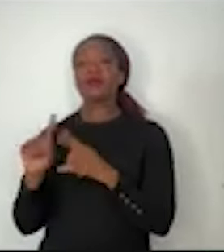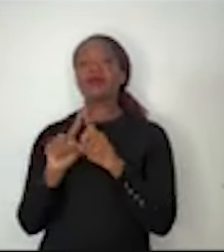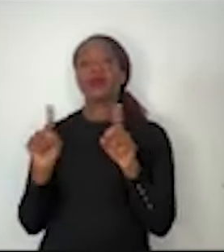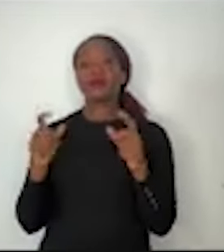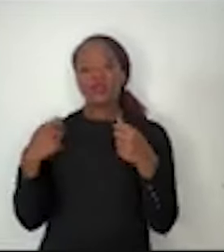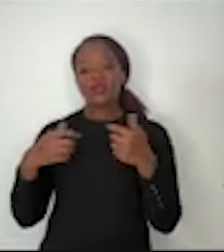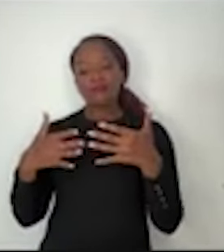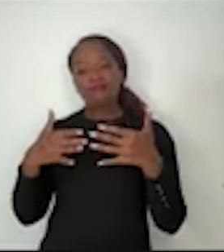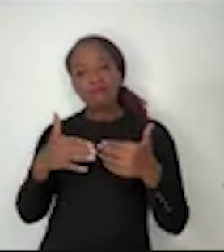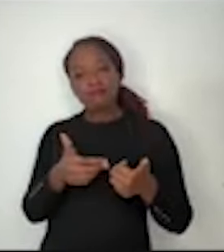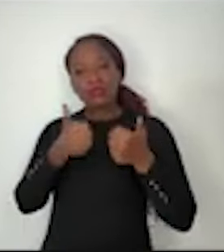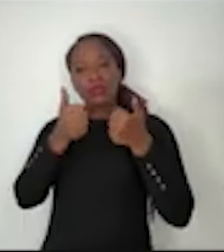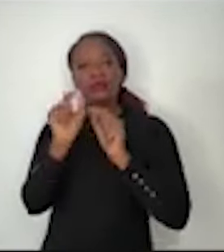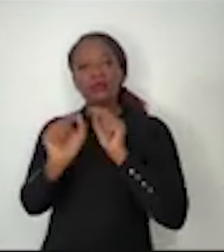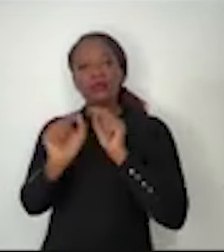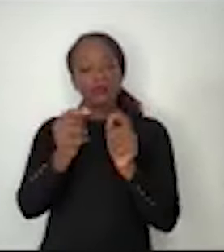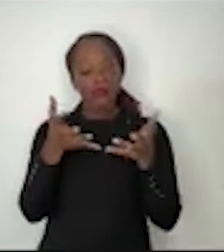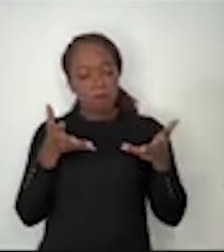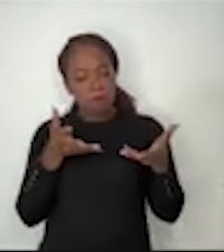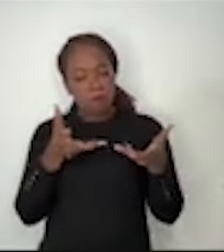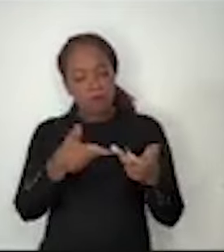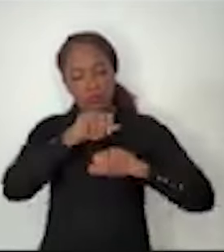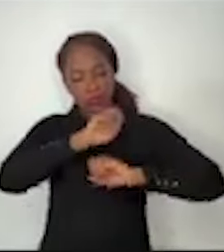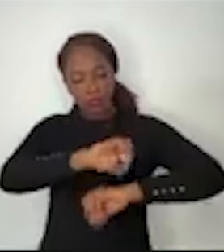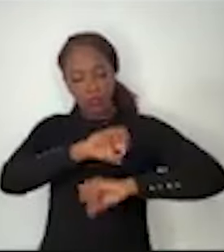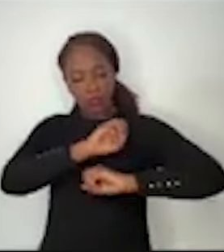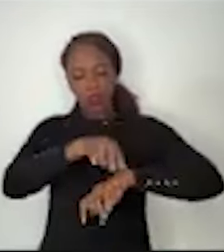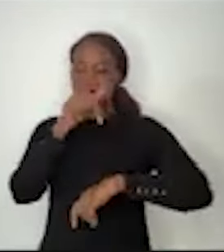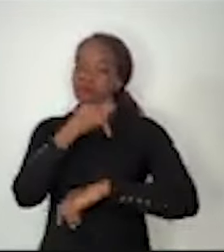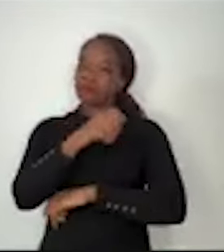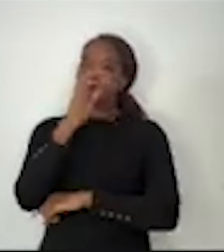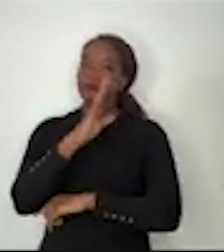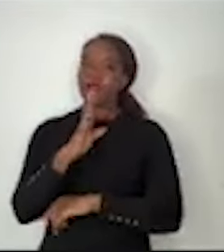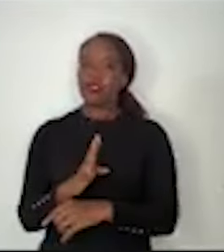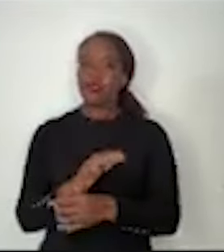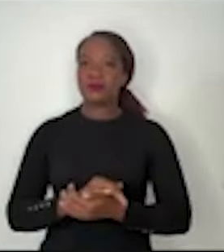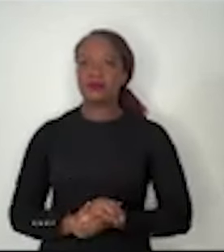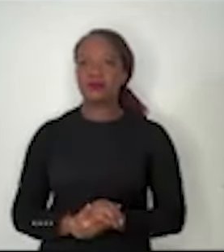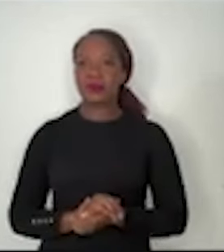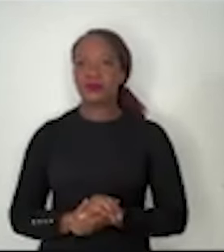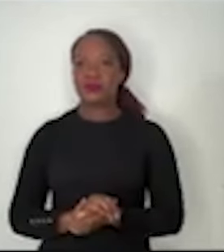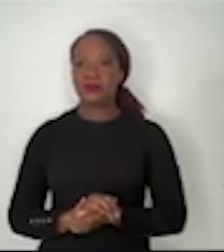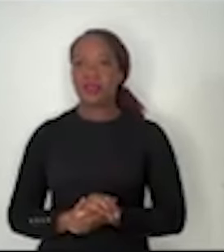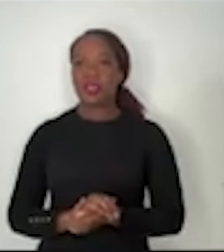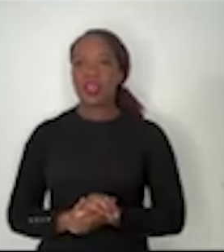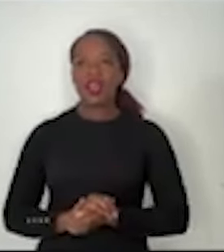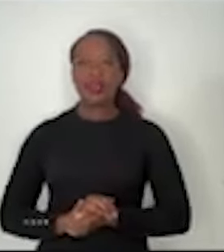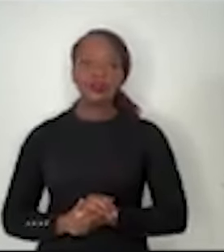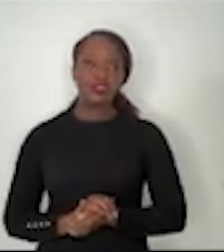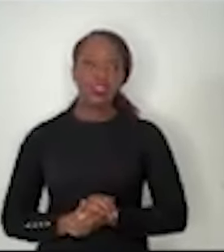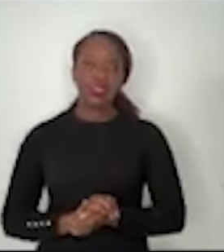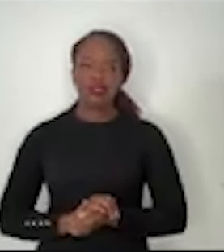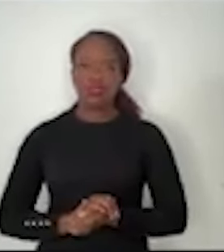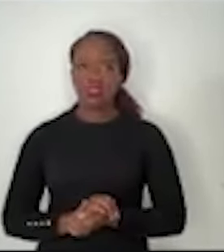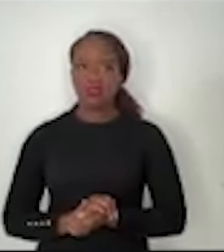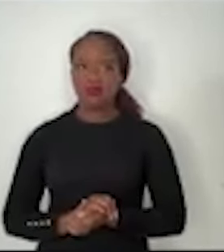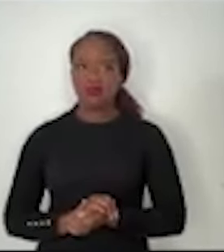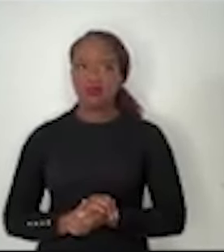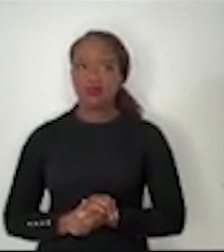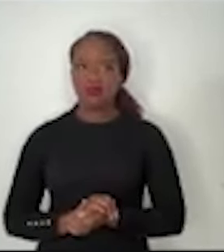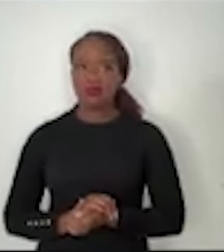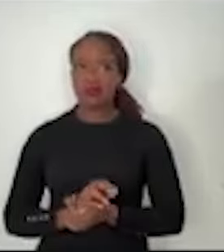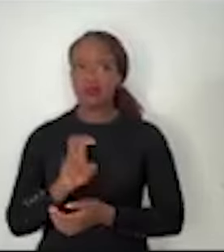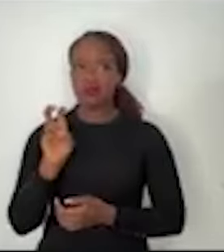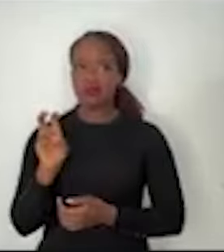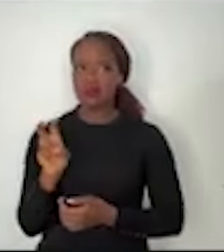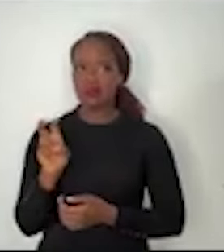a qualidade do ensino no Brasil. Quinto item de uma agenda, eu penso, importante e patriótica